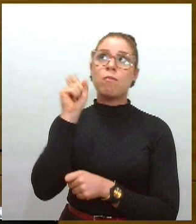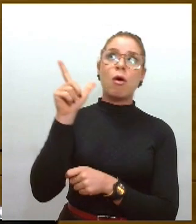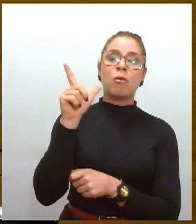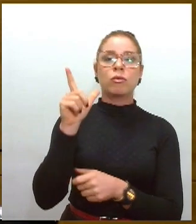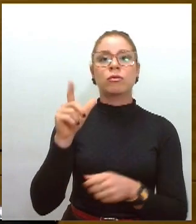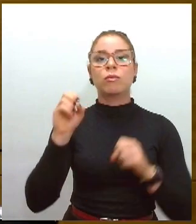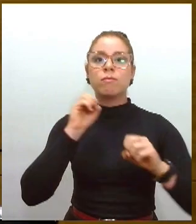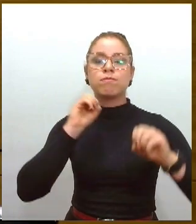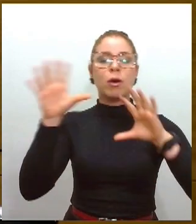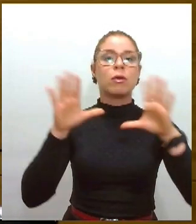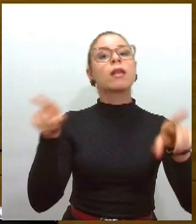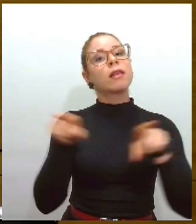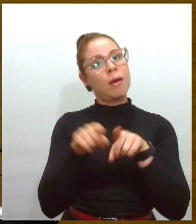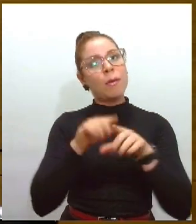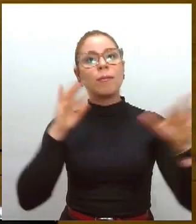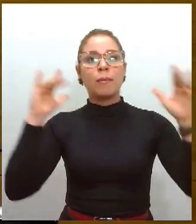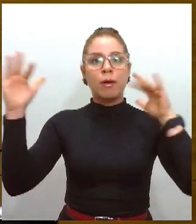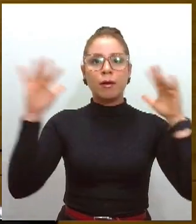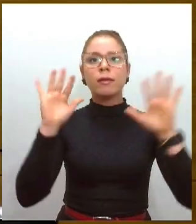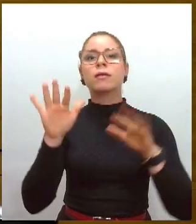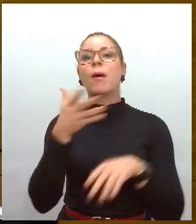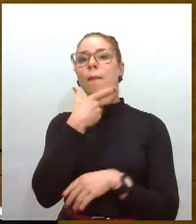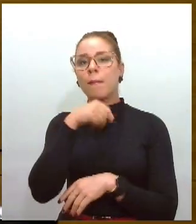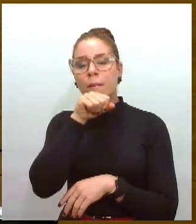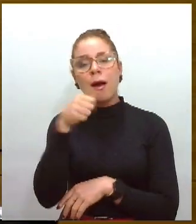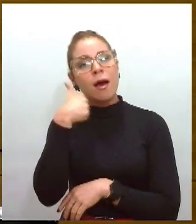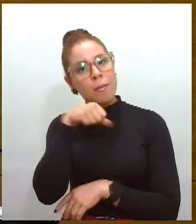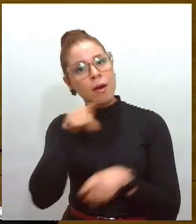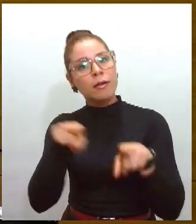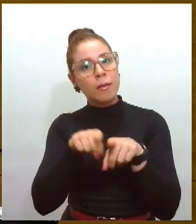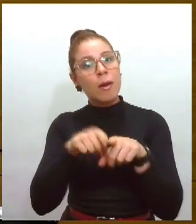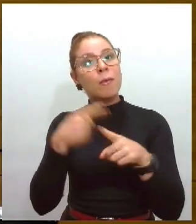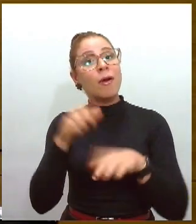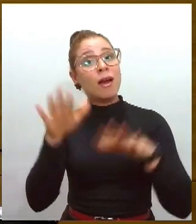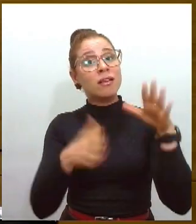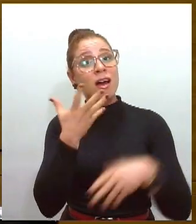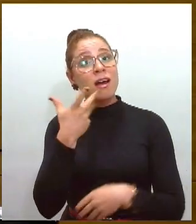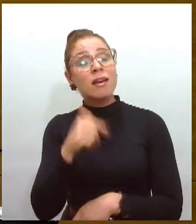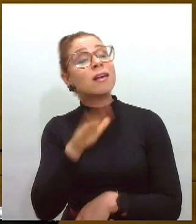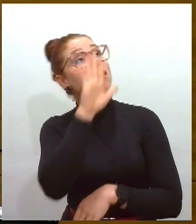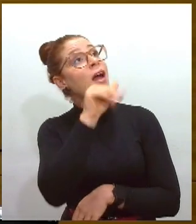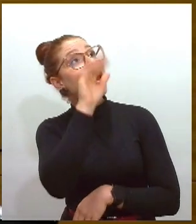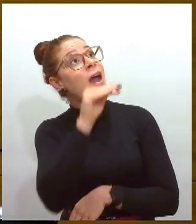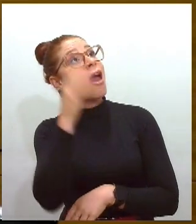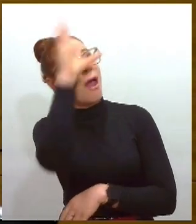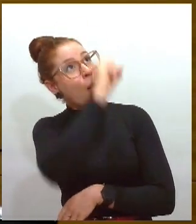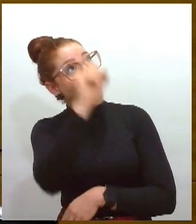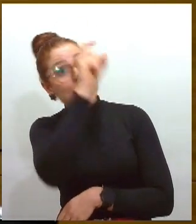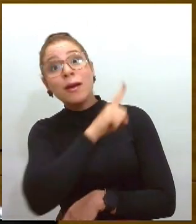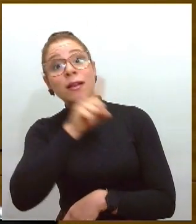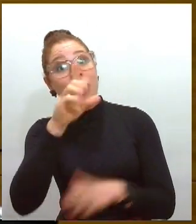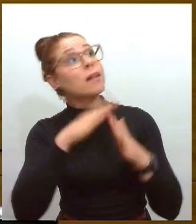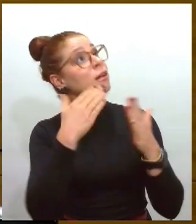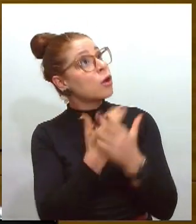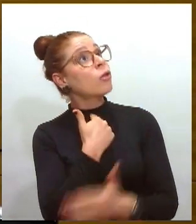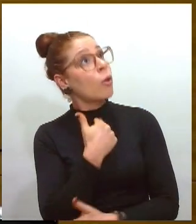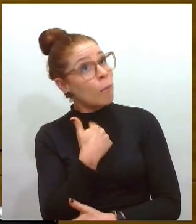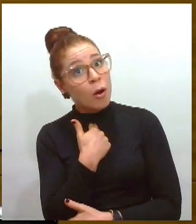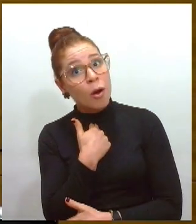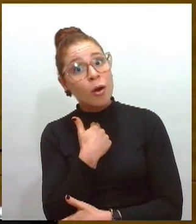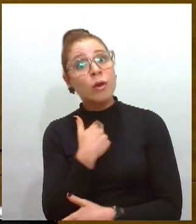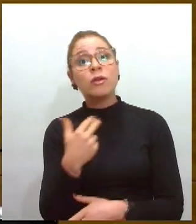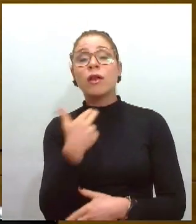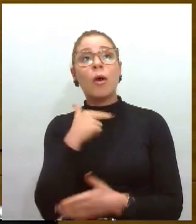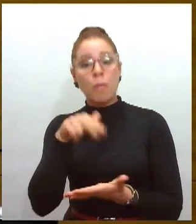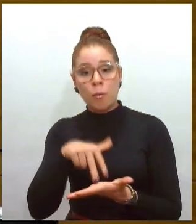reflexão, né? Até para os próprios pais, porque essa criança vai chegar para o papai, para a mamãe e dizer, olha, aprendi isso, não se pode isso, não se pode pular fogueira, mas